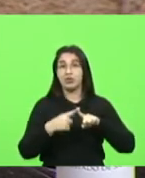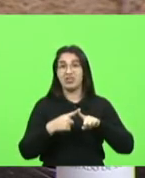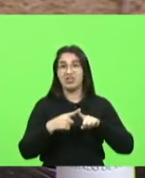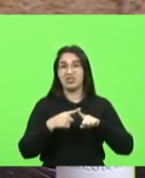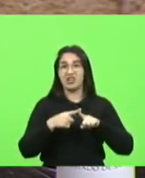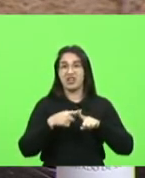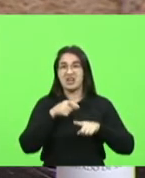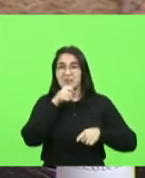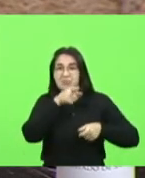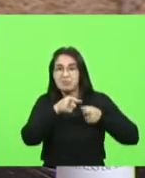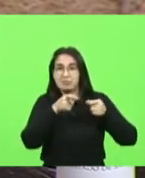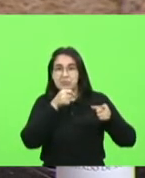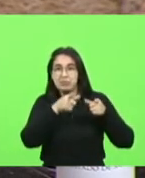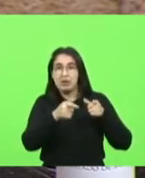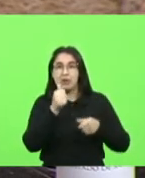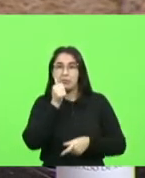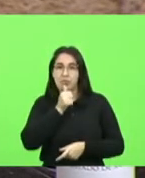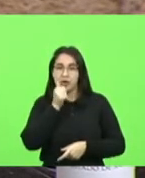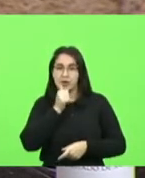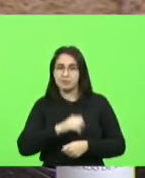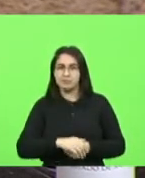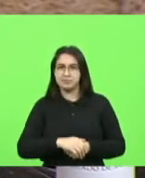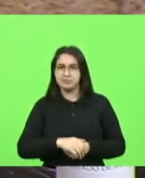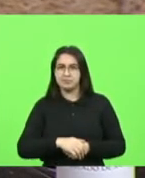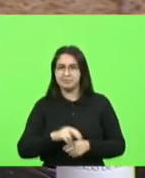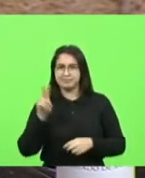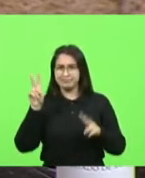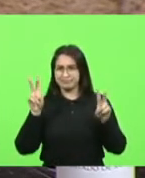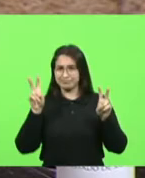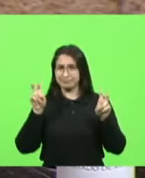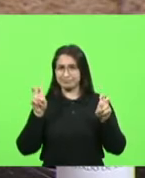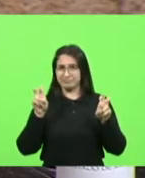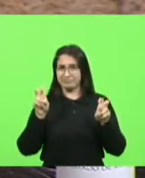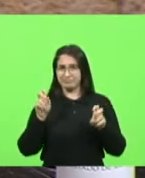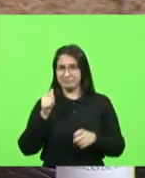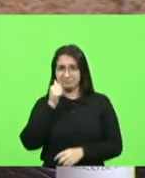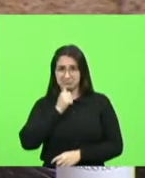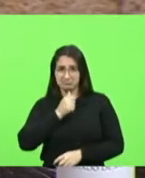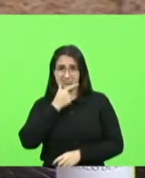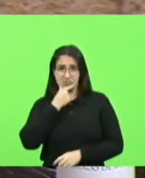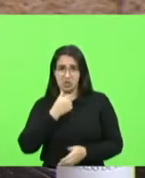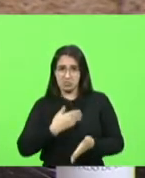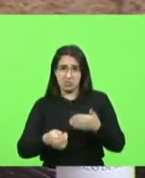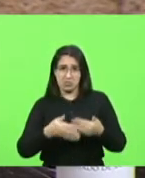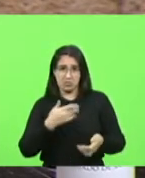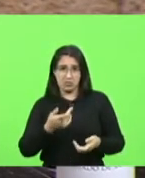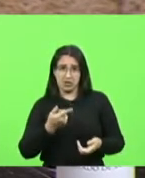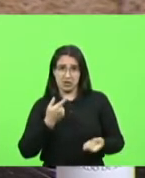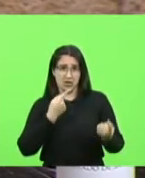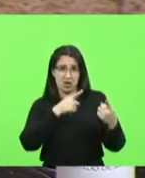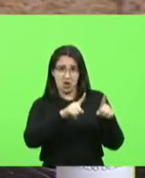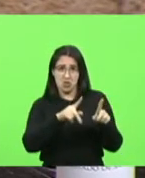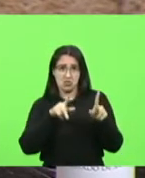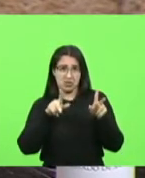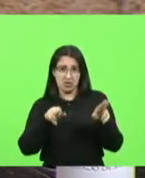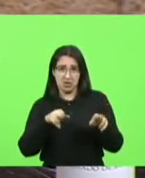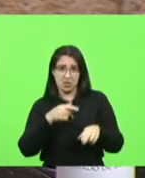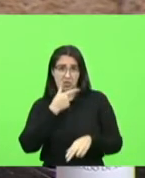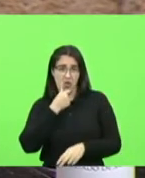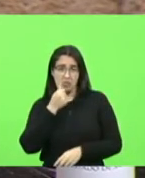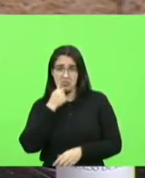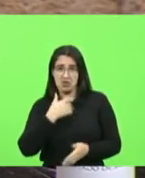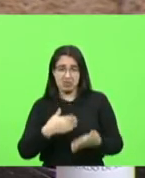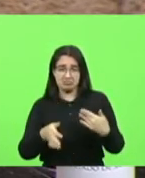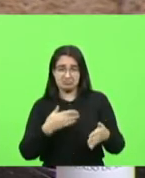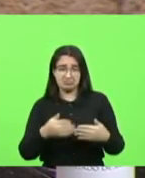primeiro que o argumento de sexo aqui é completamente infundável porque eu tenho certeza que se fosse um jornalista homem o Bolsonaro teria xingado da mesma forma sem discriminação